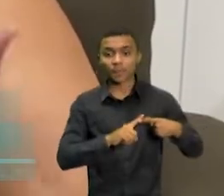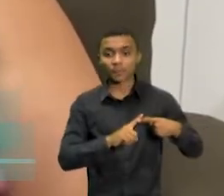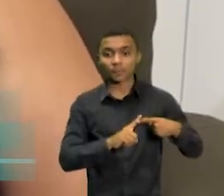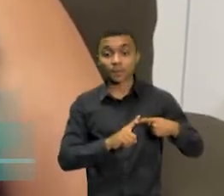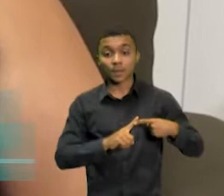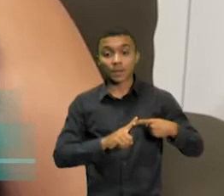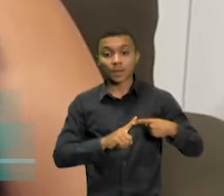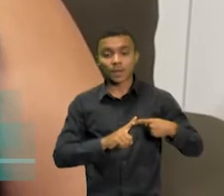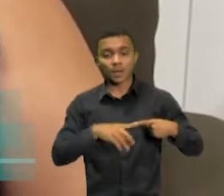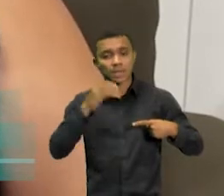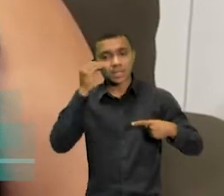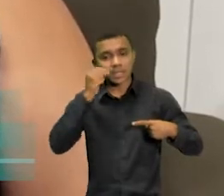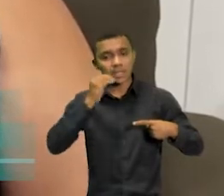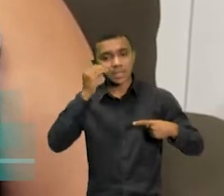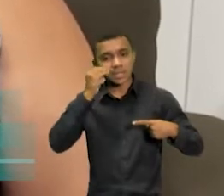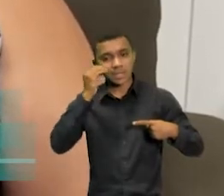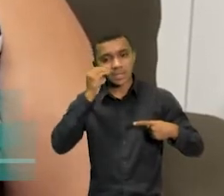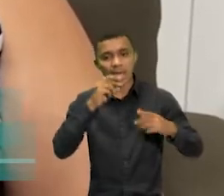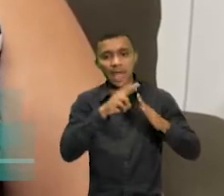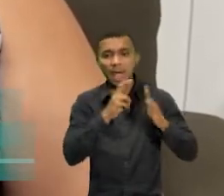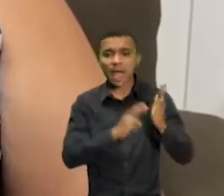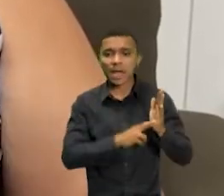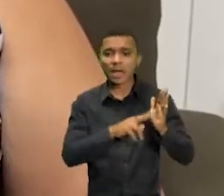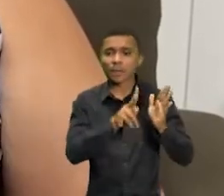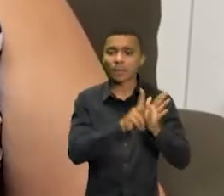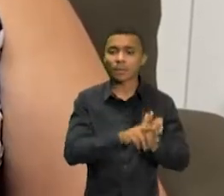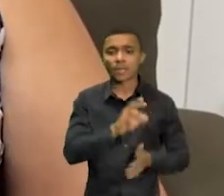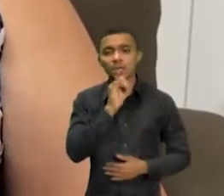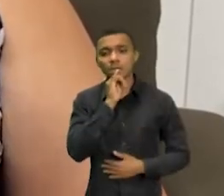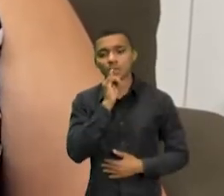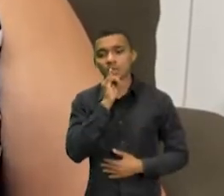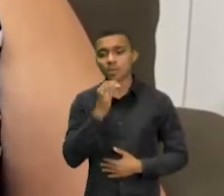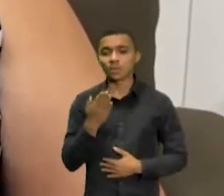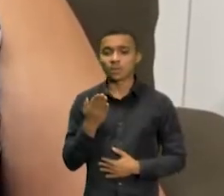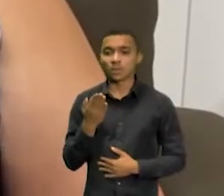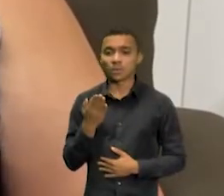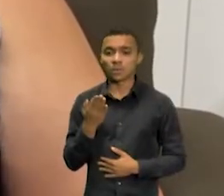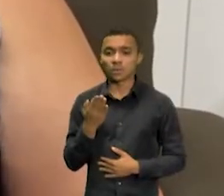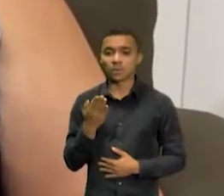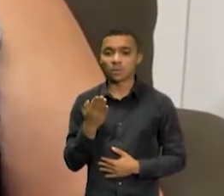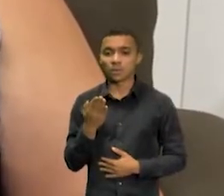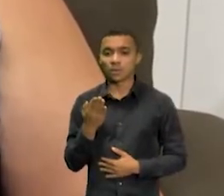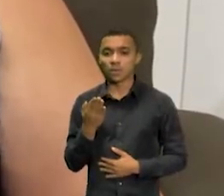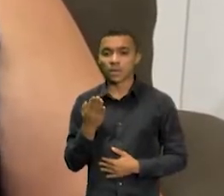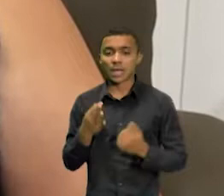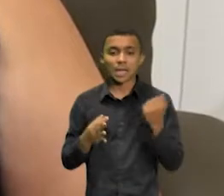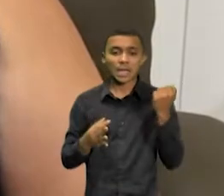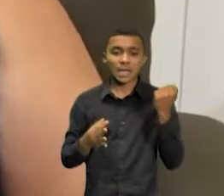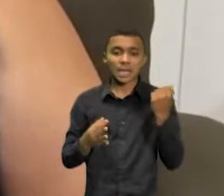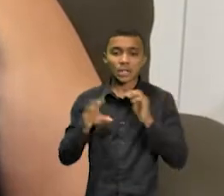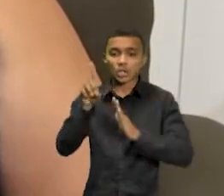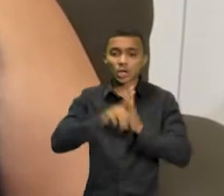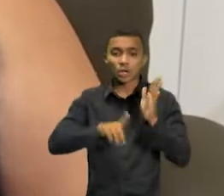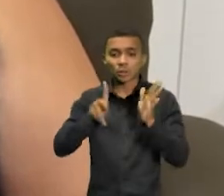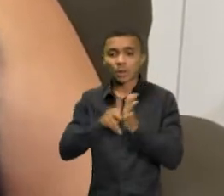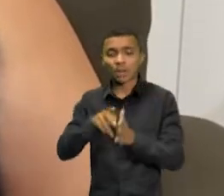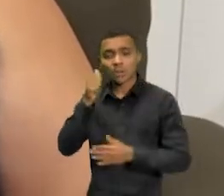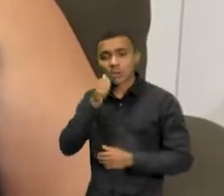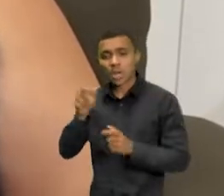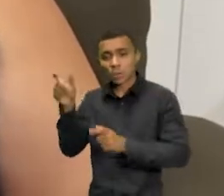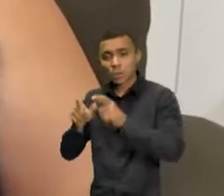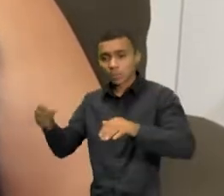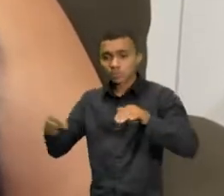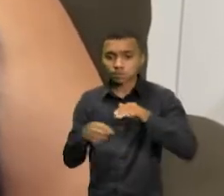próprias práticas institucionais, como, por exemplo, garantia de maior participação de mulheres em cargos de direção, cargos de